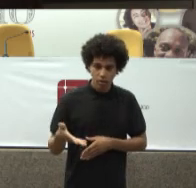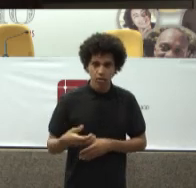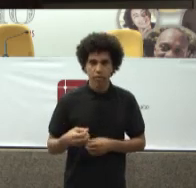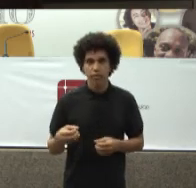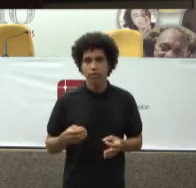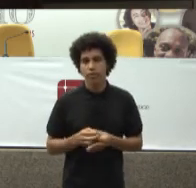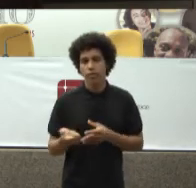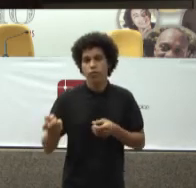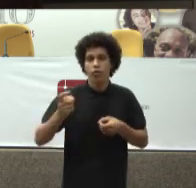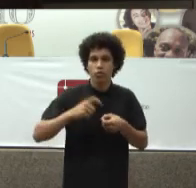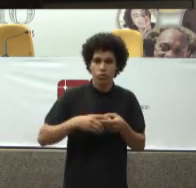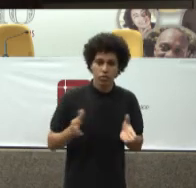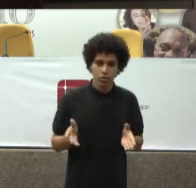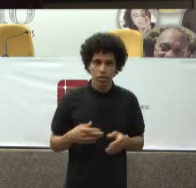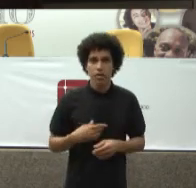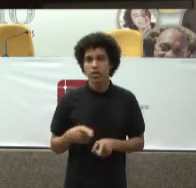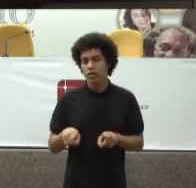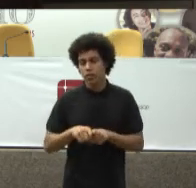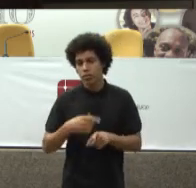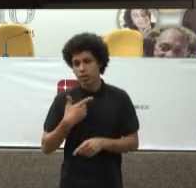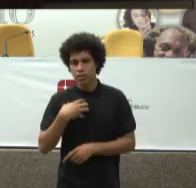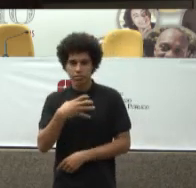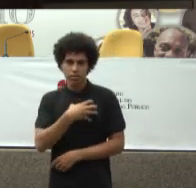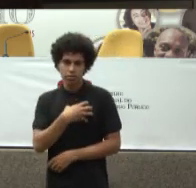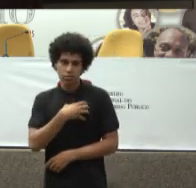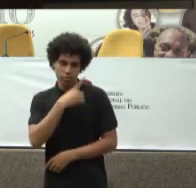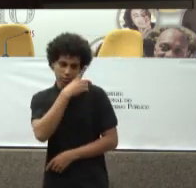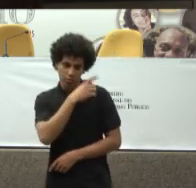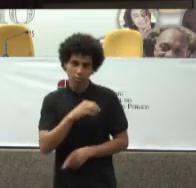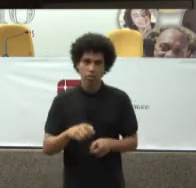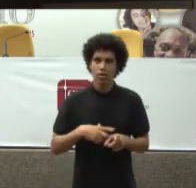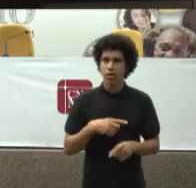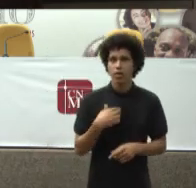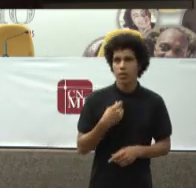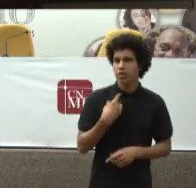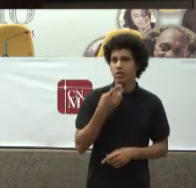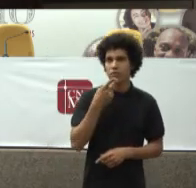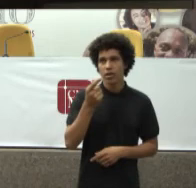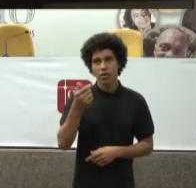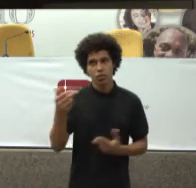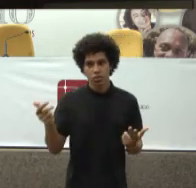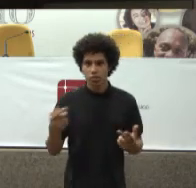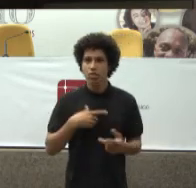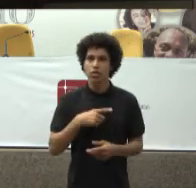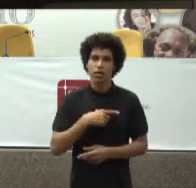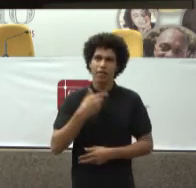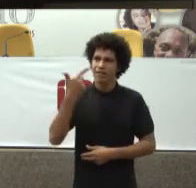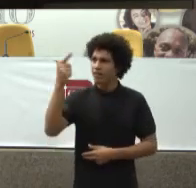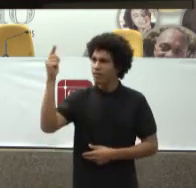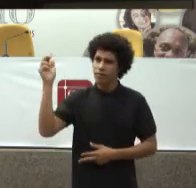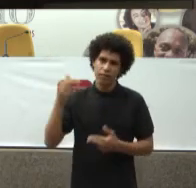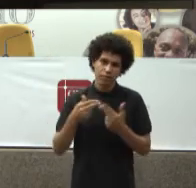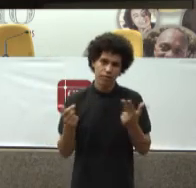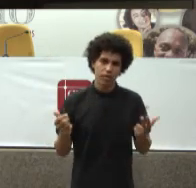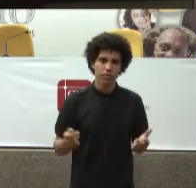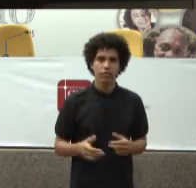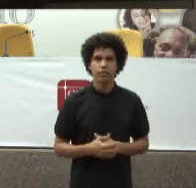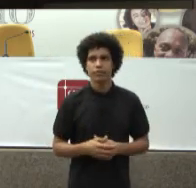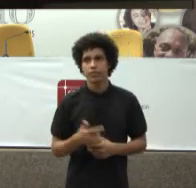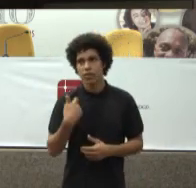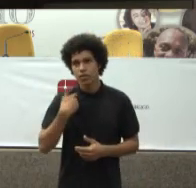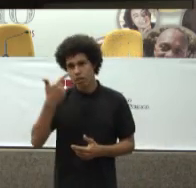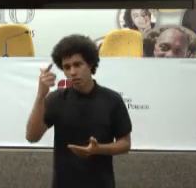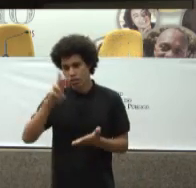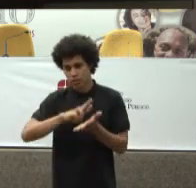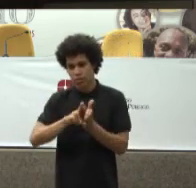Bahia E aqui só para citar Alguns Tem vários outros Arrancionais Experiências Que juntam no mesmo local A Secretaria de Saúde